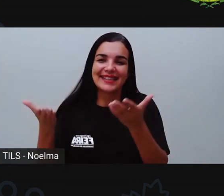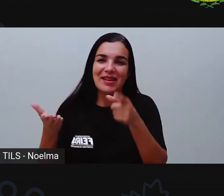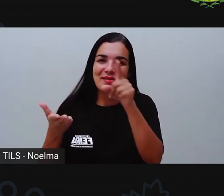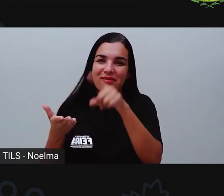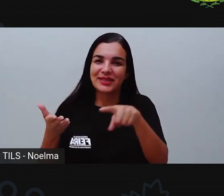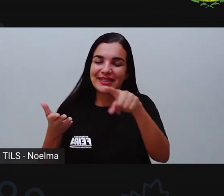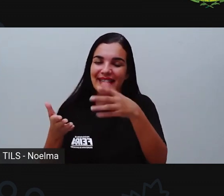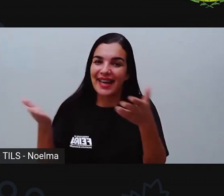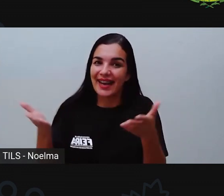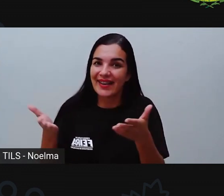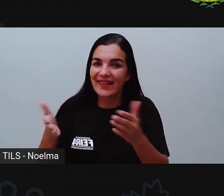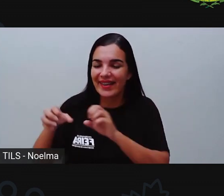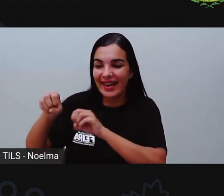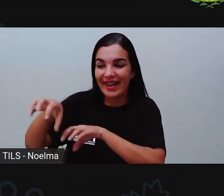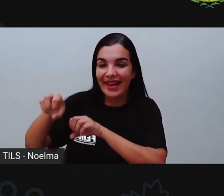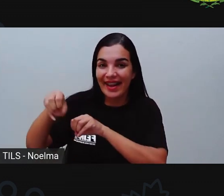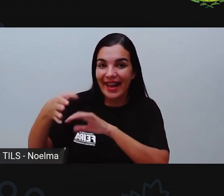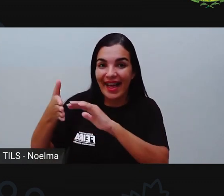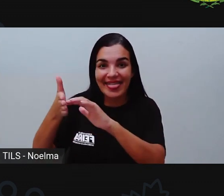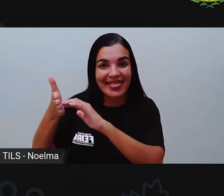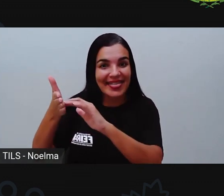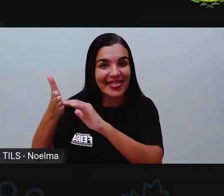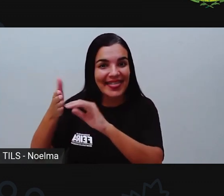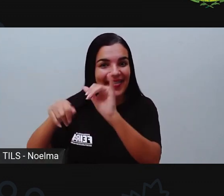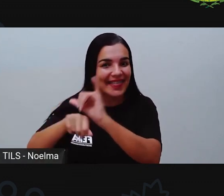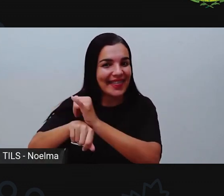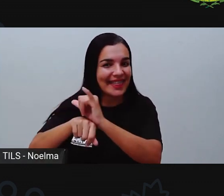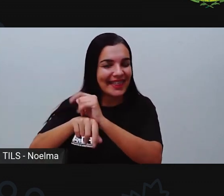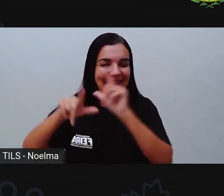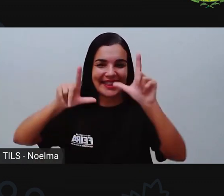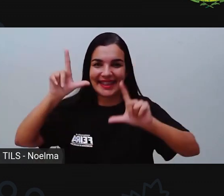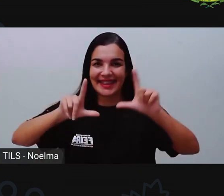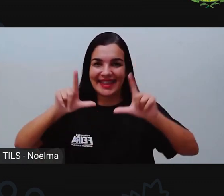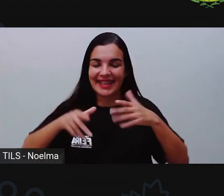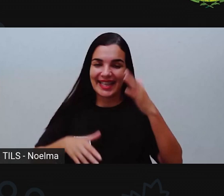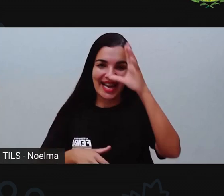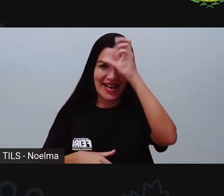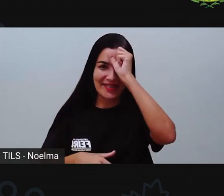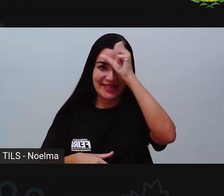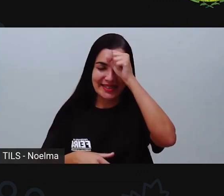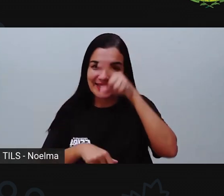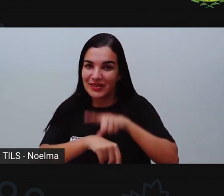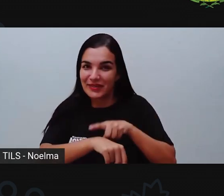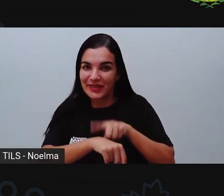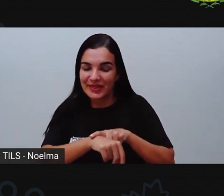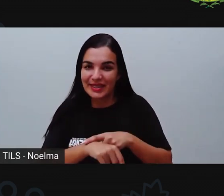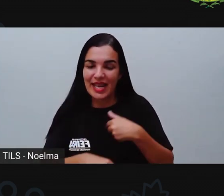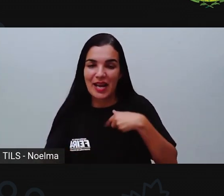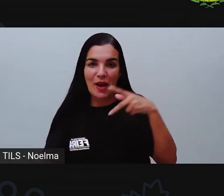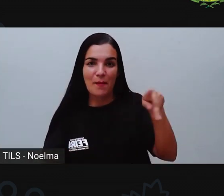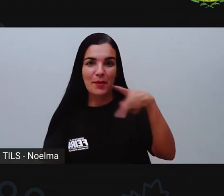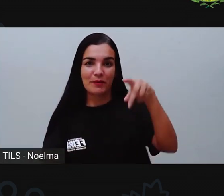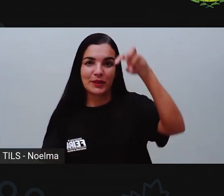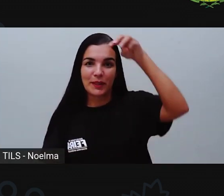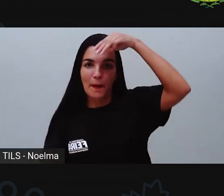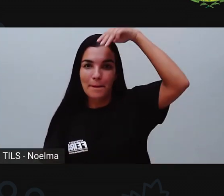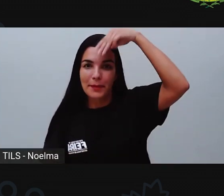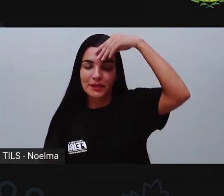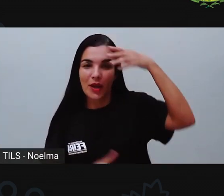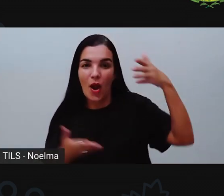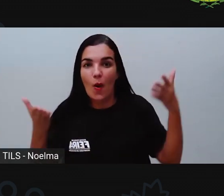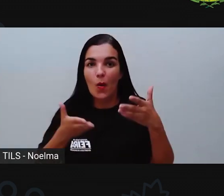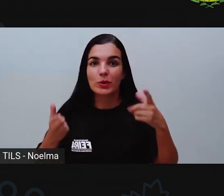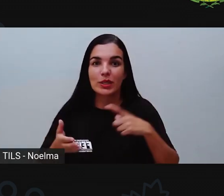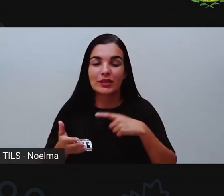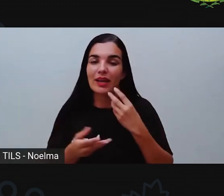recebe vocês aqui no nosso canal para mais um momento de muito aprendizado. Eu sou a professora Mirth e